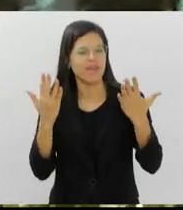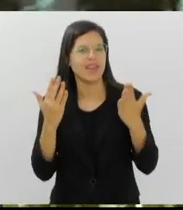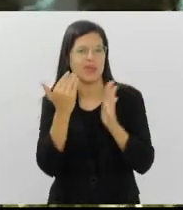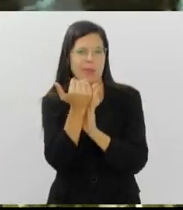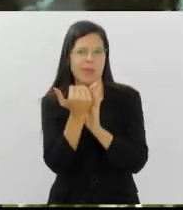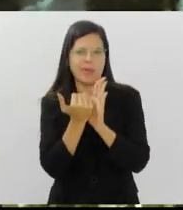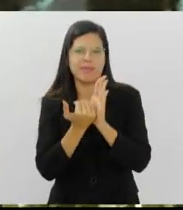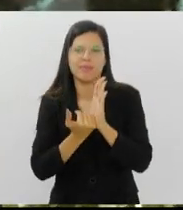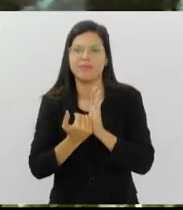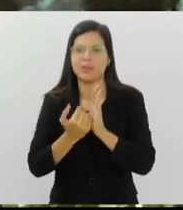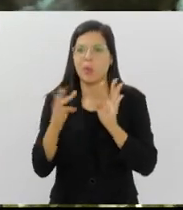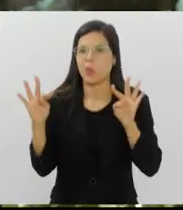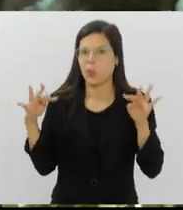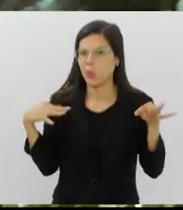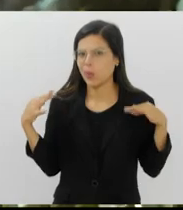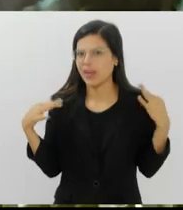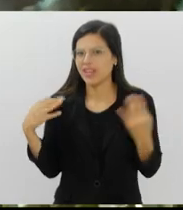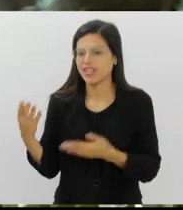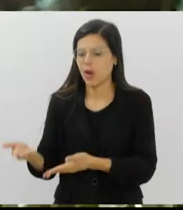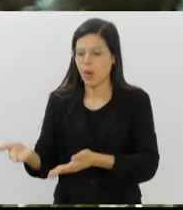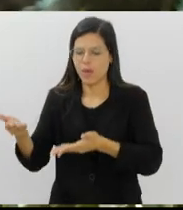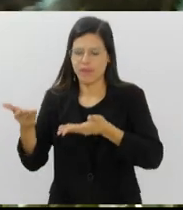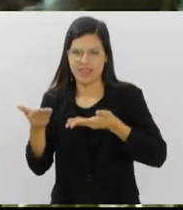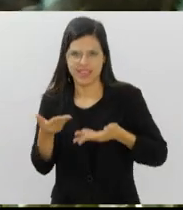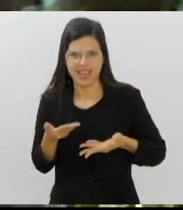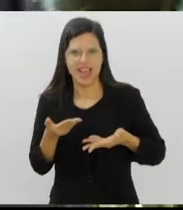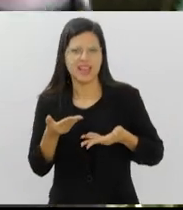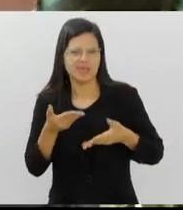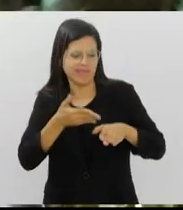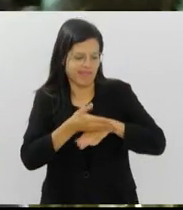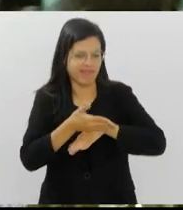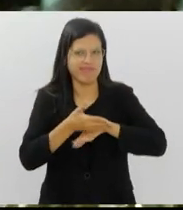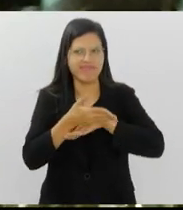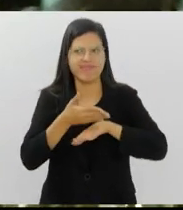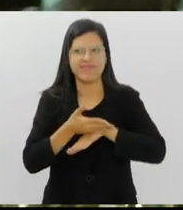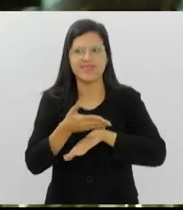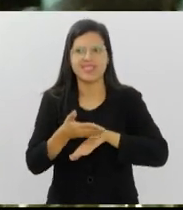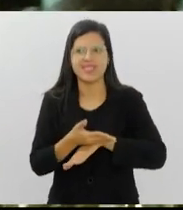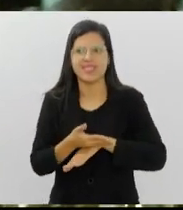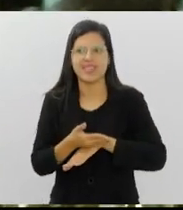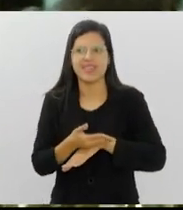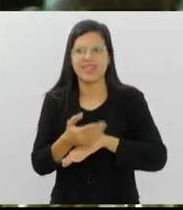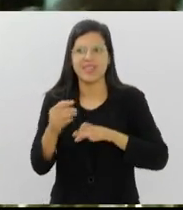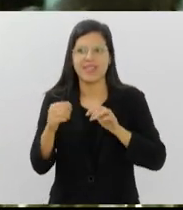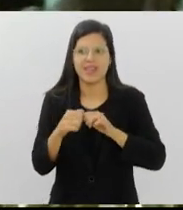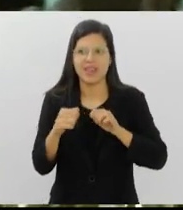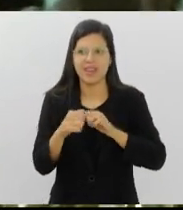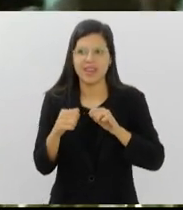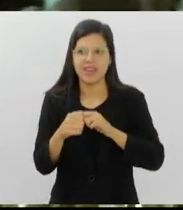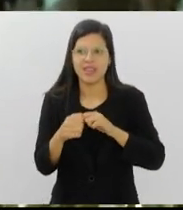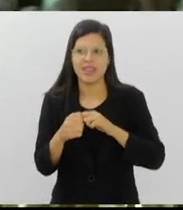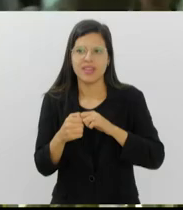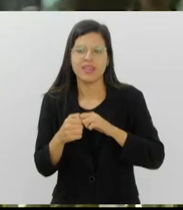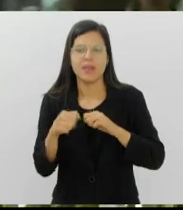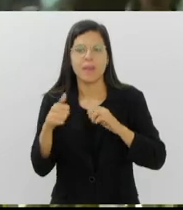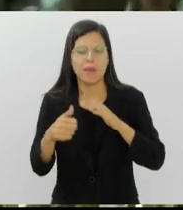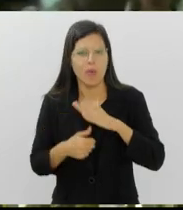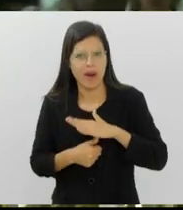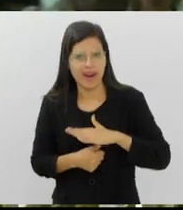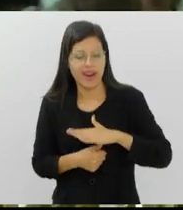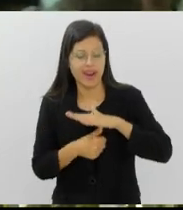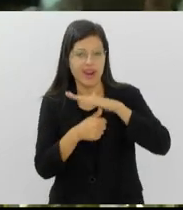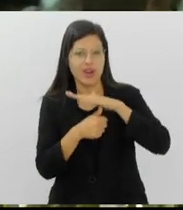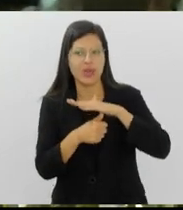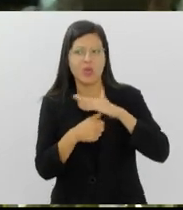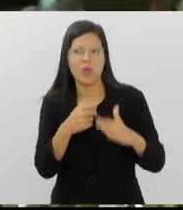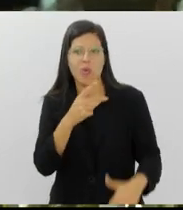turistas, os convidados, se integram a essa festa. Vai ter uma celebração aqui feita pelo reitor do Santuário do Cristo Redentor, o